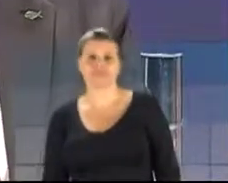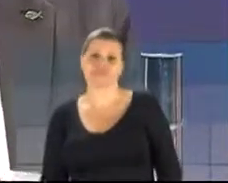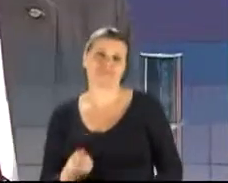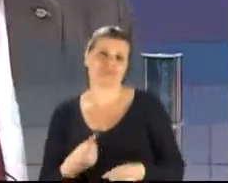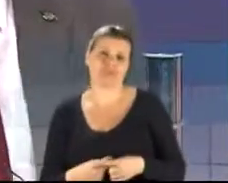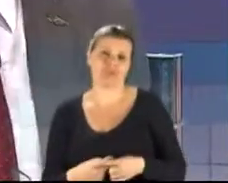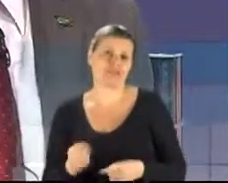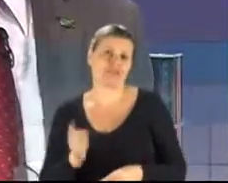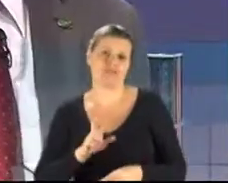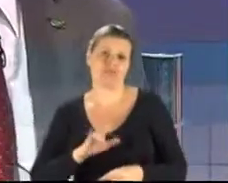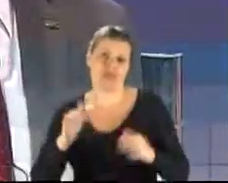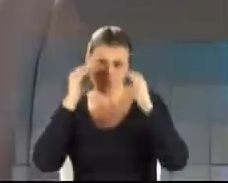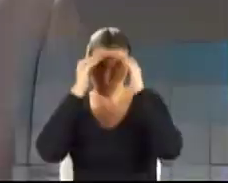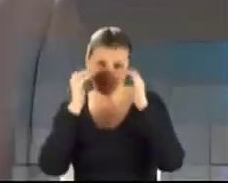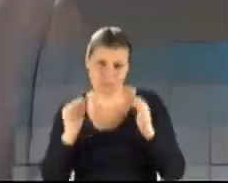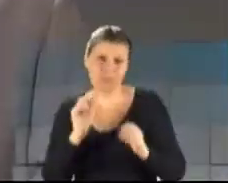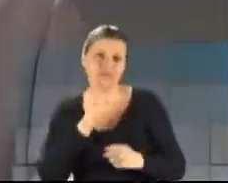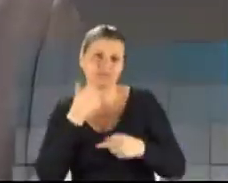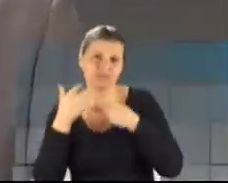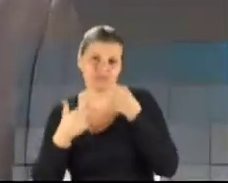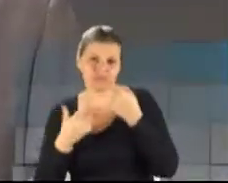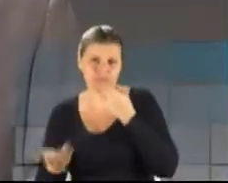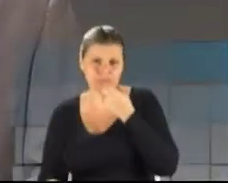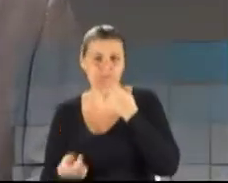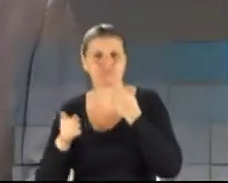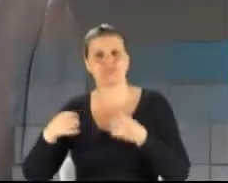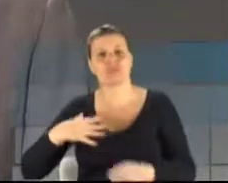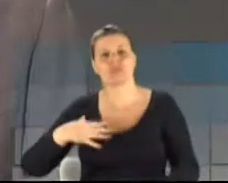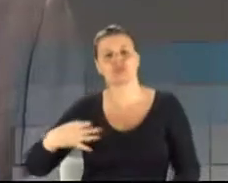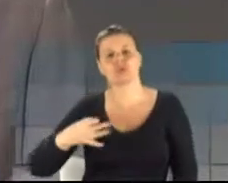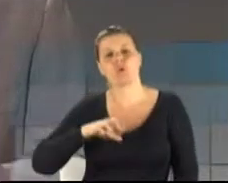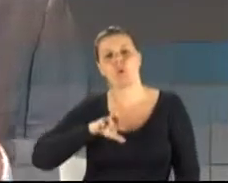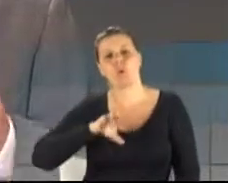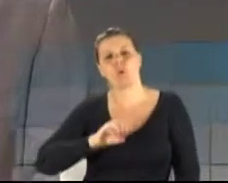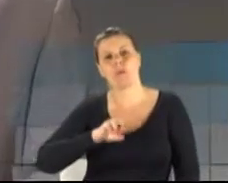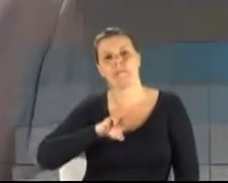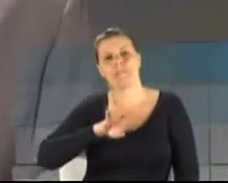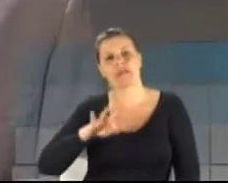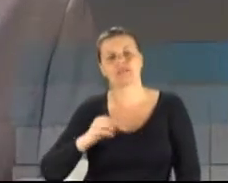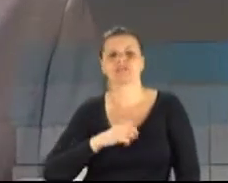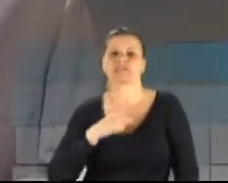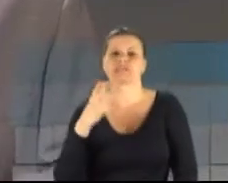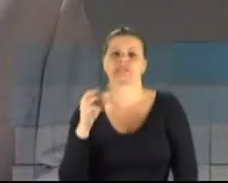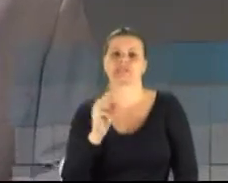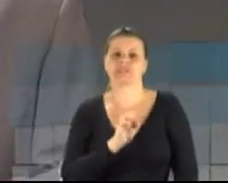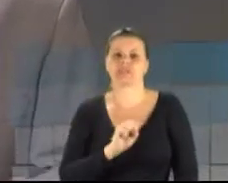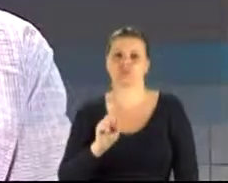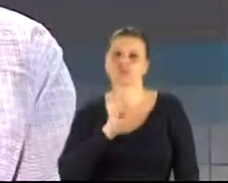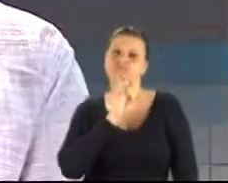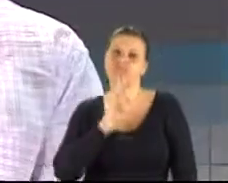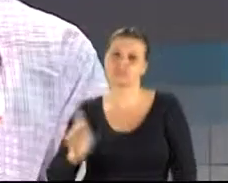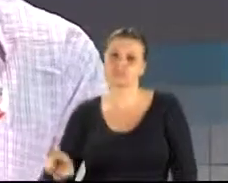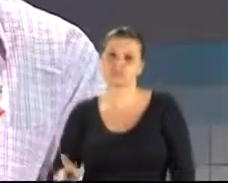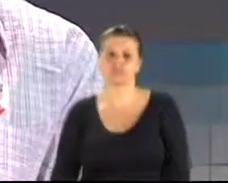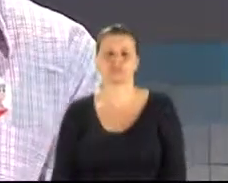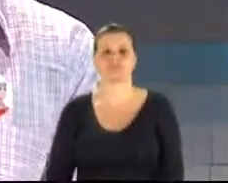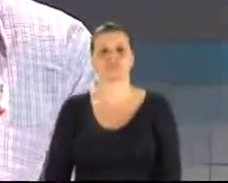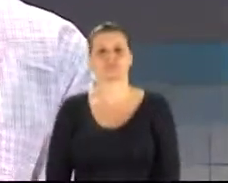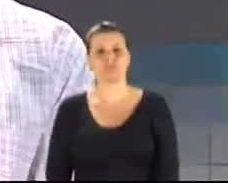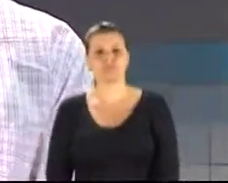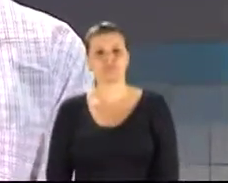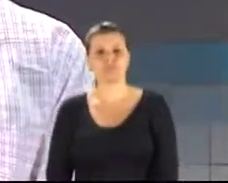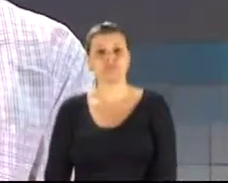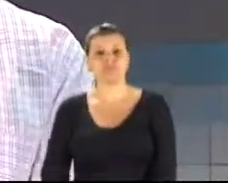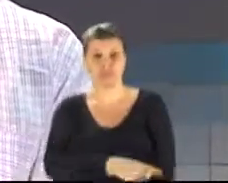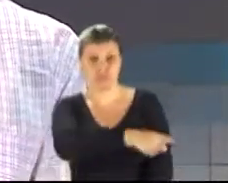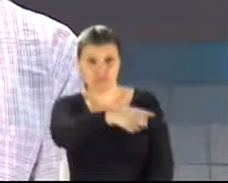cumprir isso que estão dizendo. Candidato Roberto Vilodri, o senhor tem 30 segundos para a tréplica. Vocês que